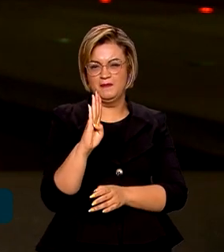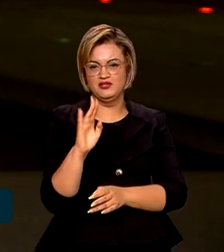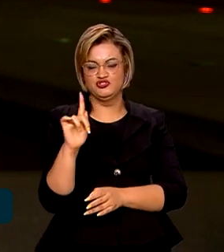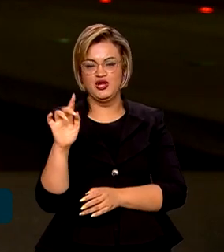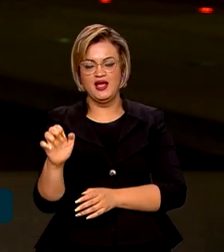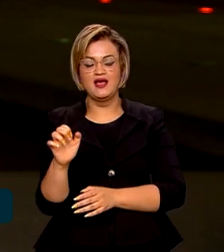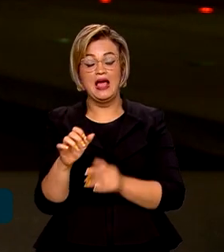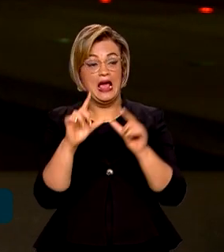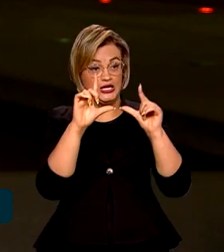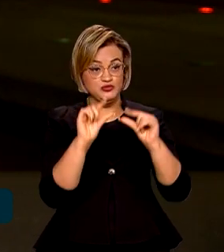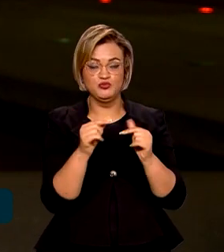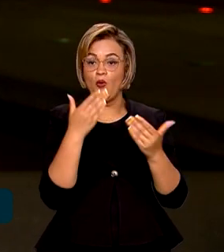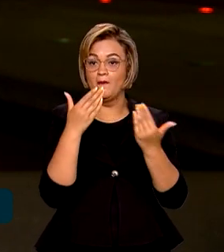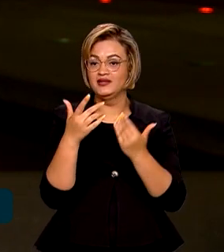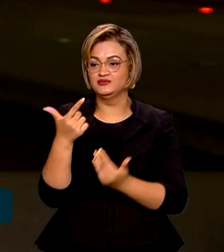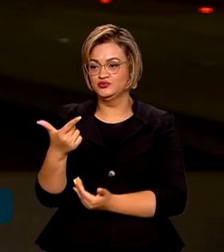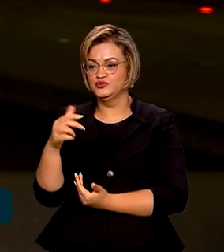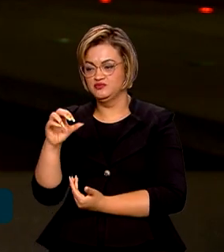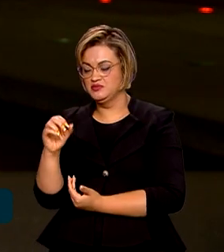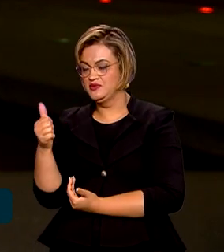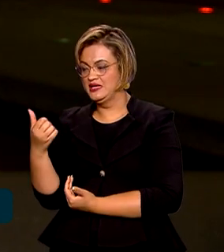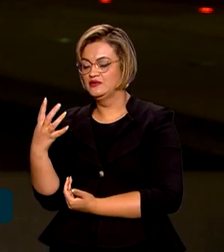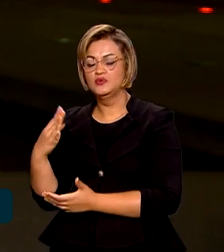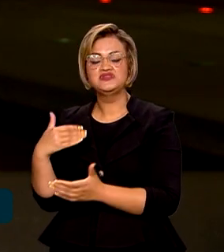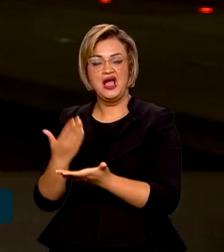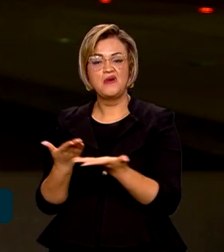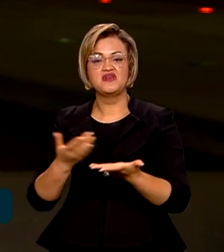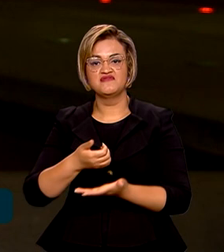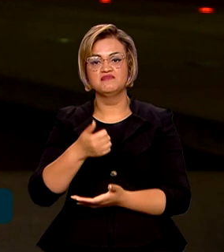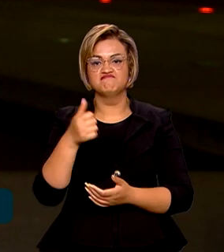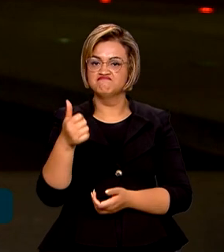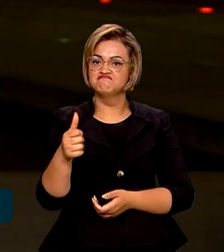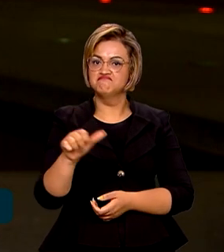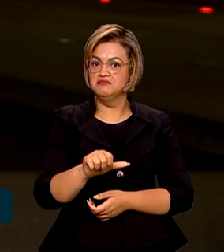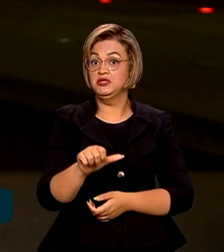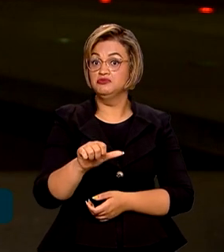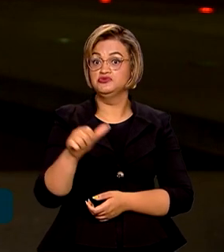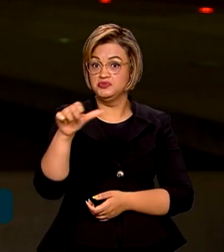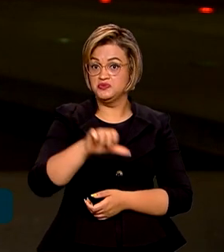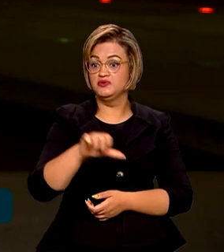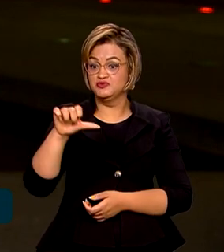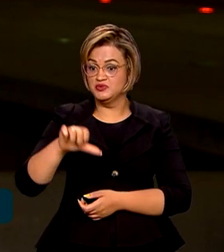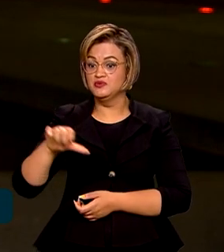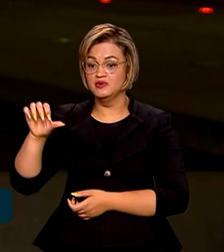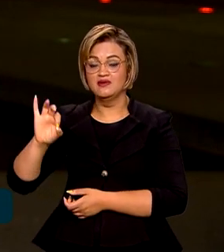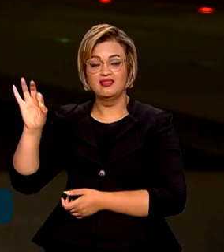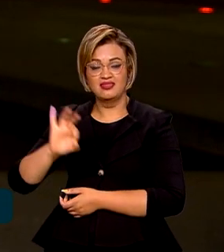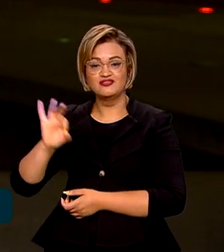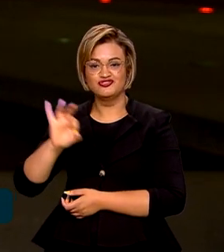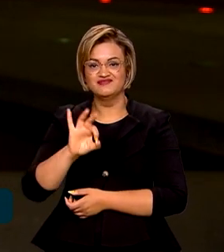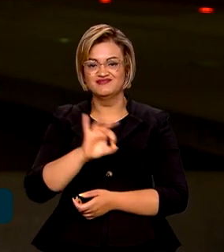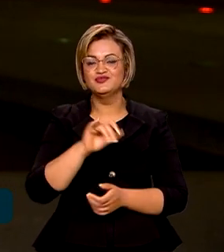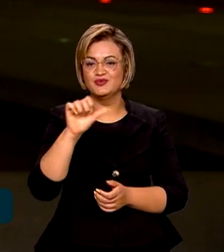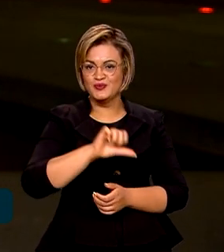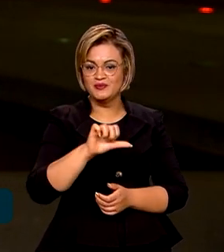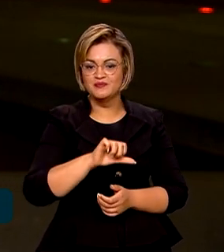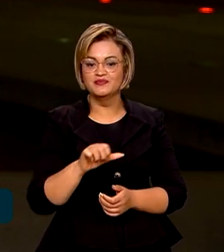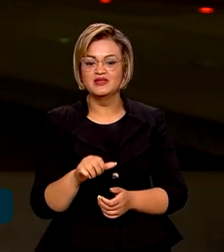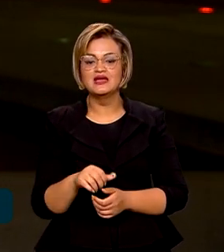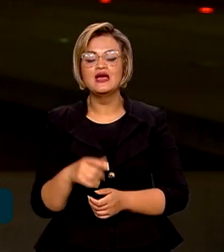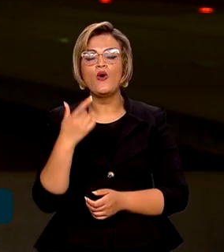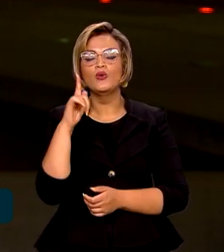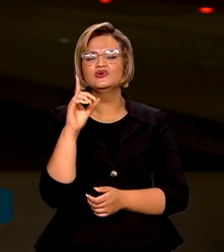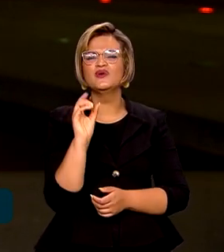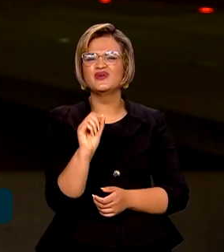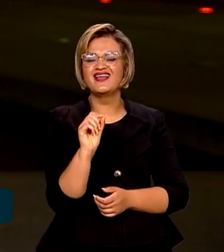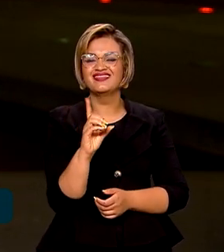é a menor desde 2014. Outra queda importante apontada pela pesquisa é de desalentados,